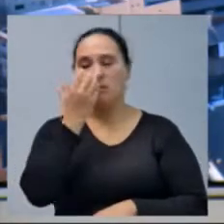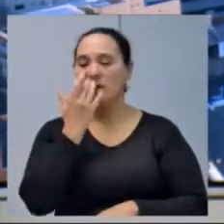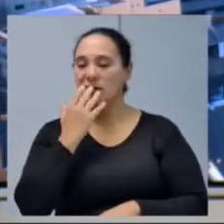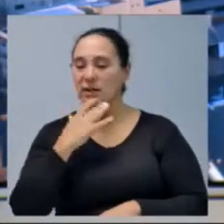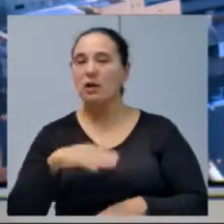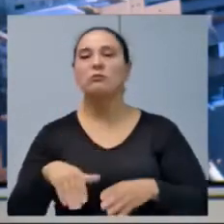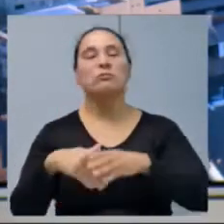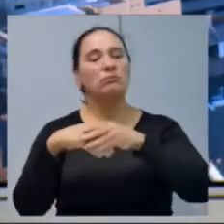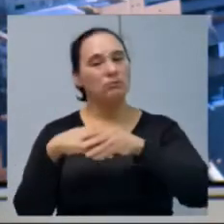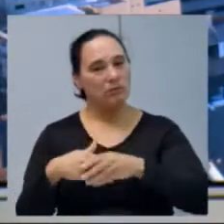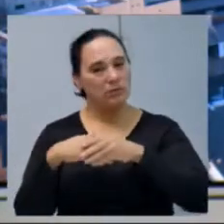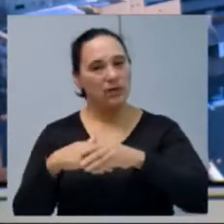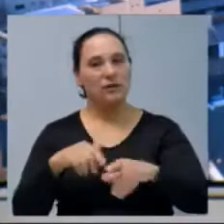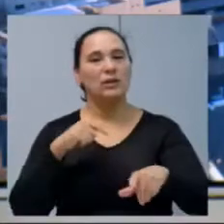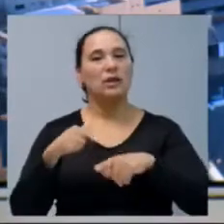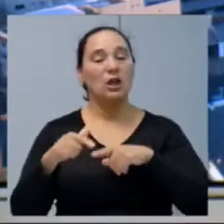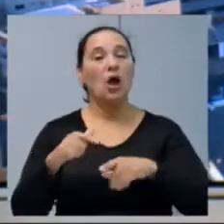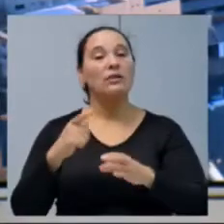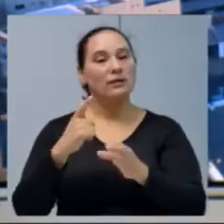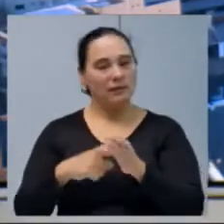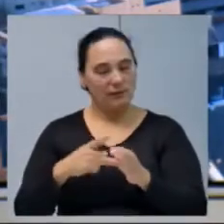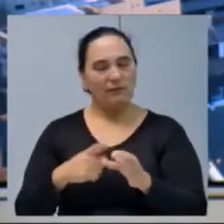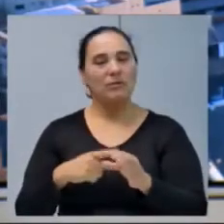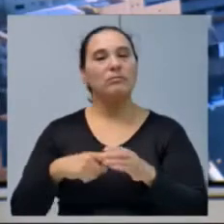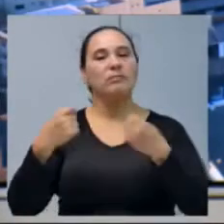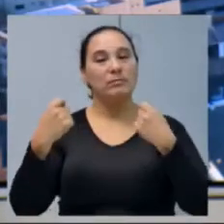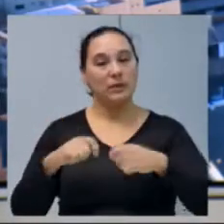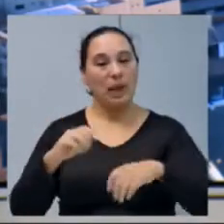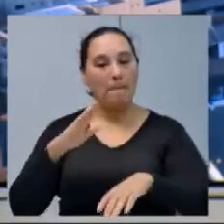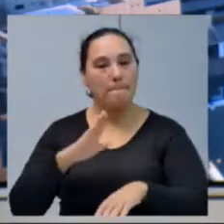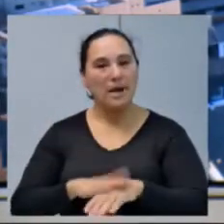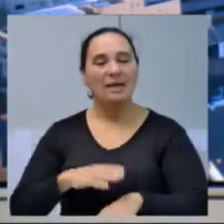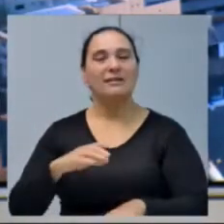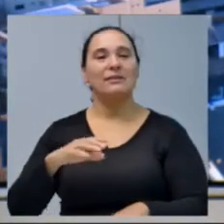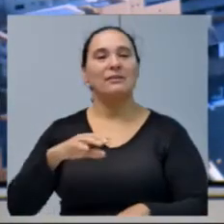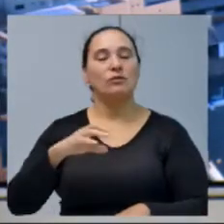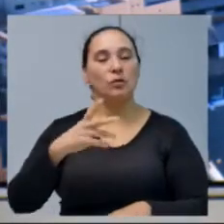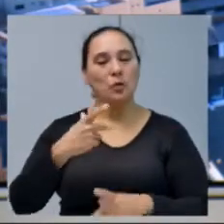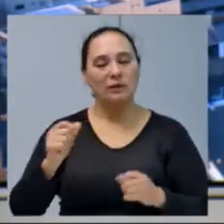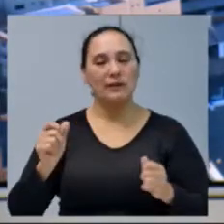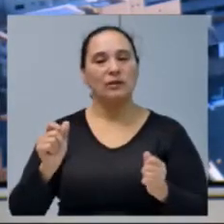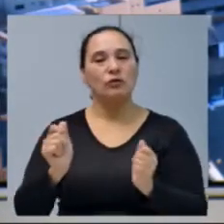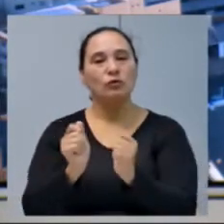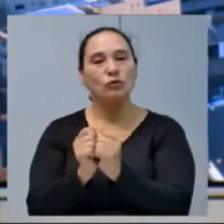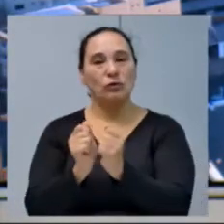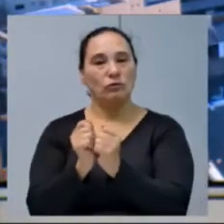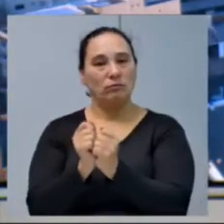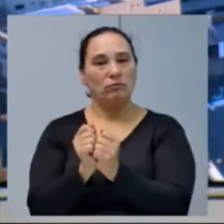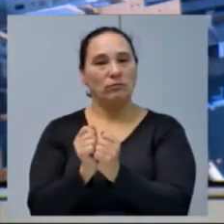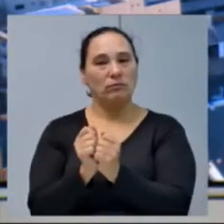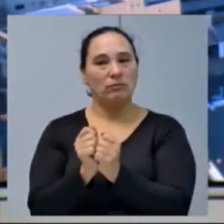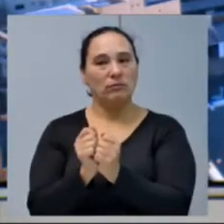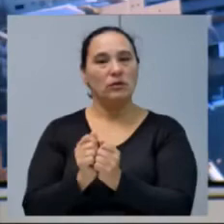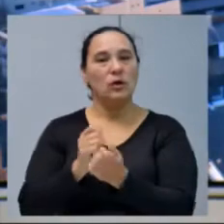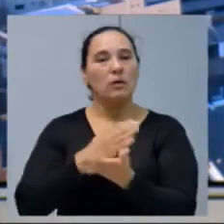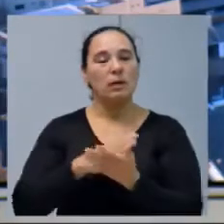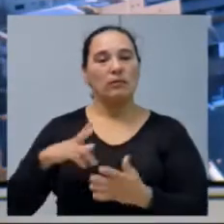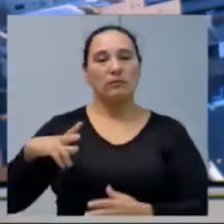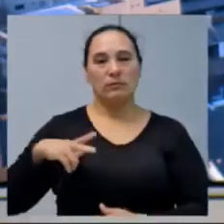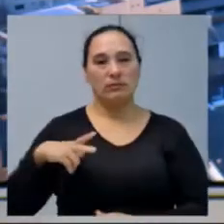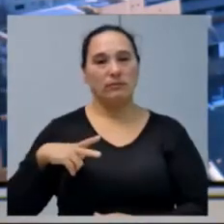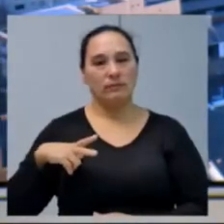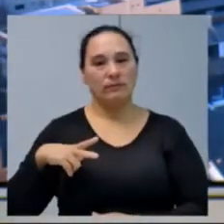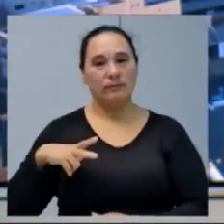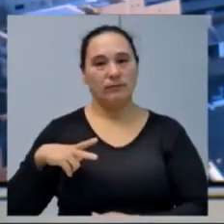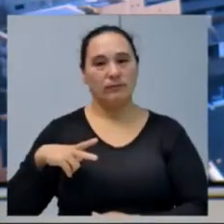pelo trabalho. Nossa cidade precisa de mais ações como essa, conjugando aí iniciativa privada